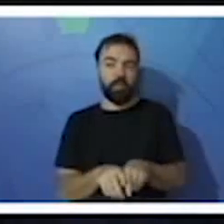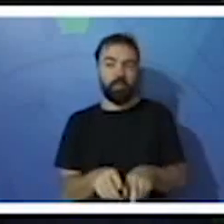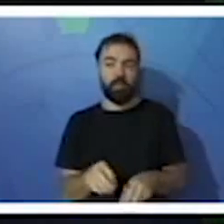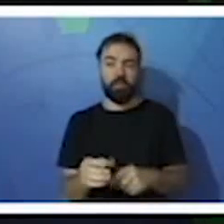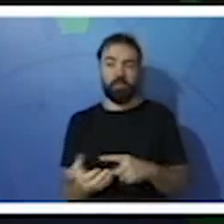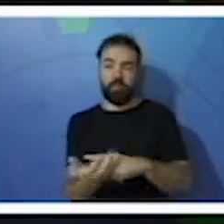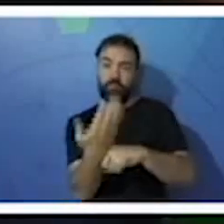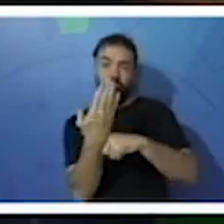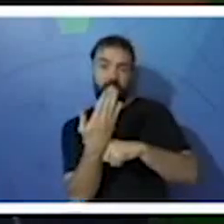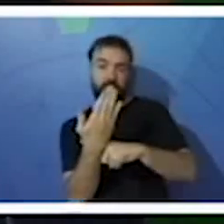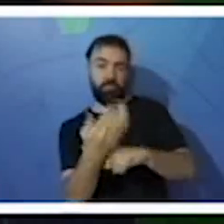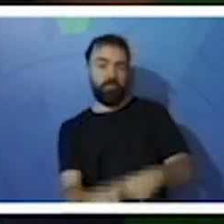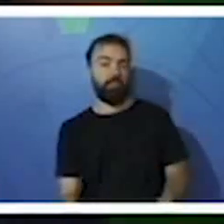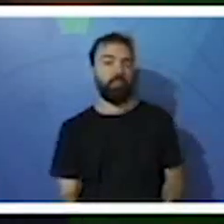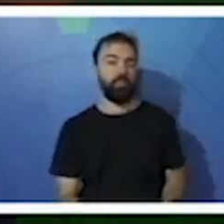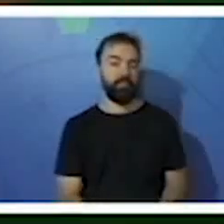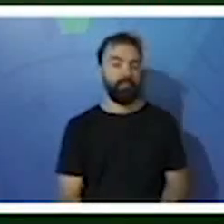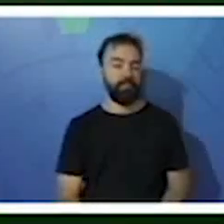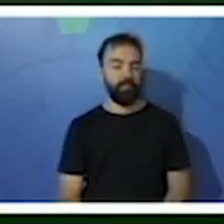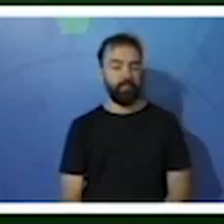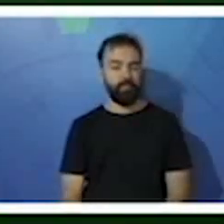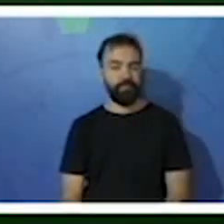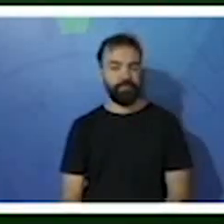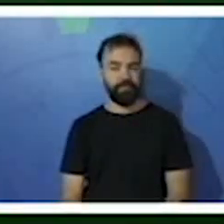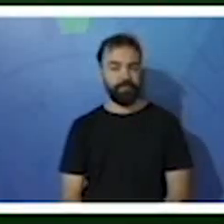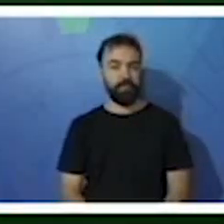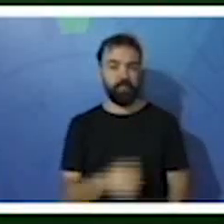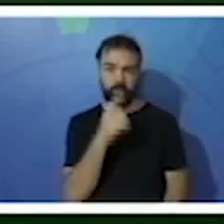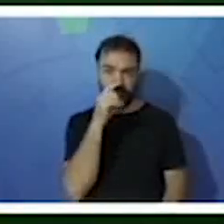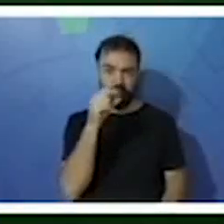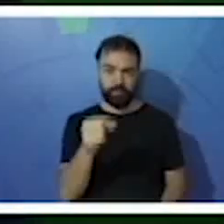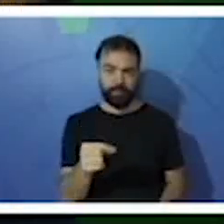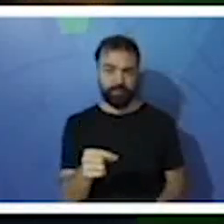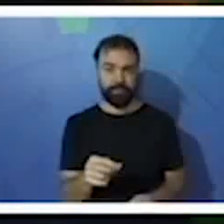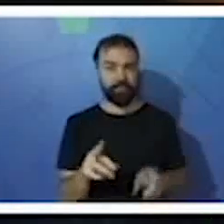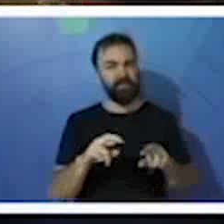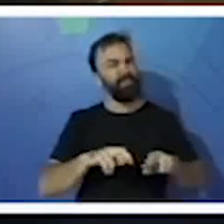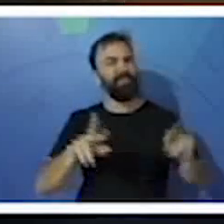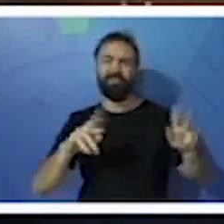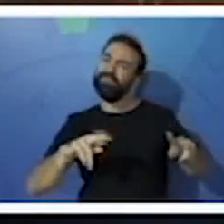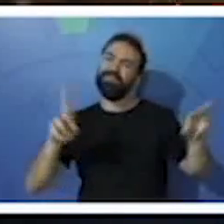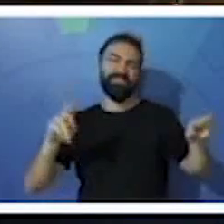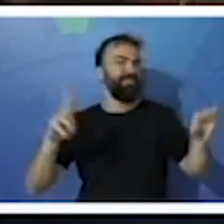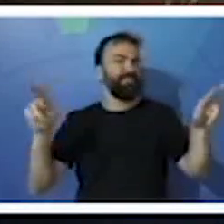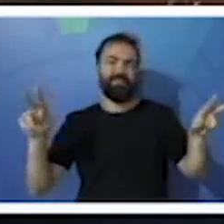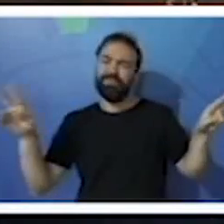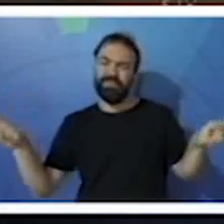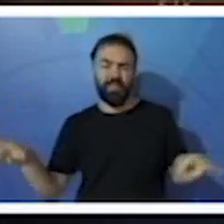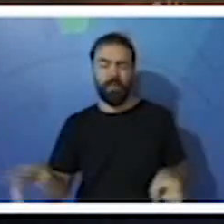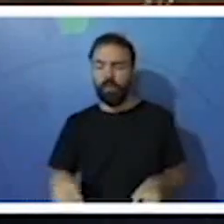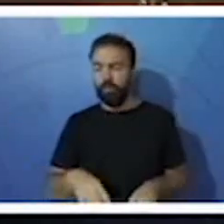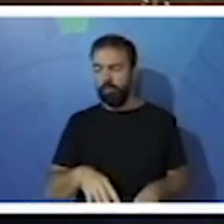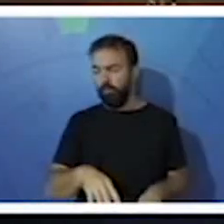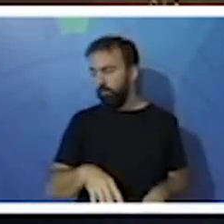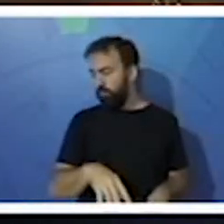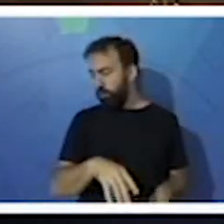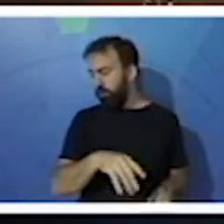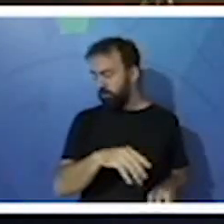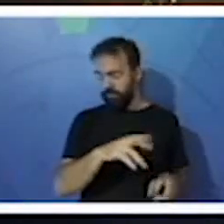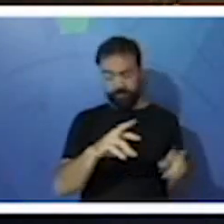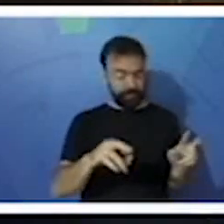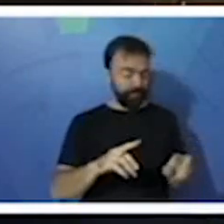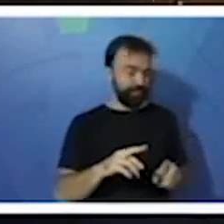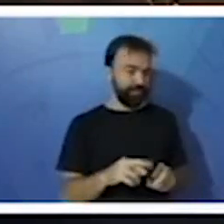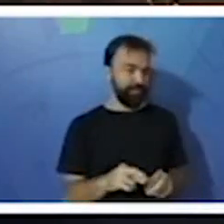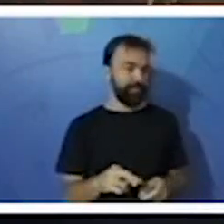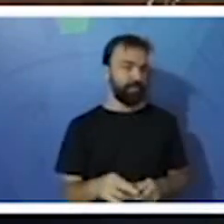se defender de predadores. Os bicos variam muito de espécie para espécie. Vocês observarem as